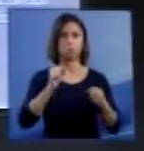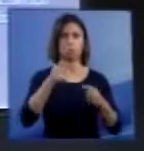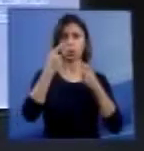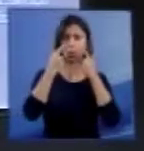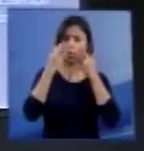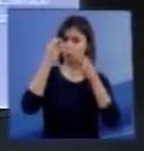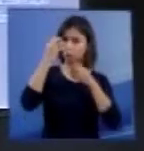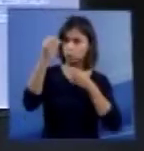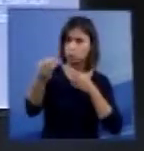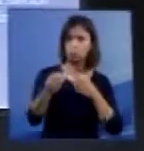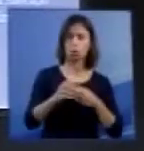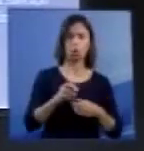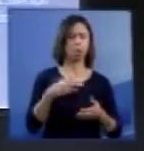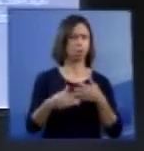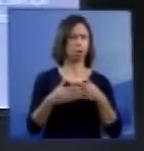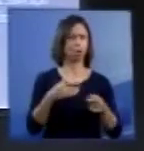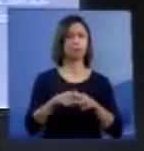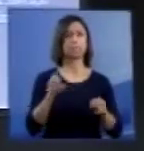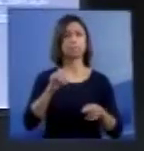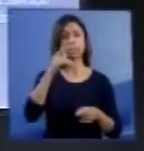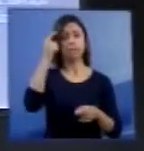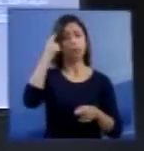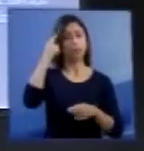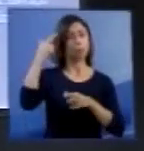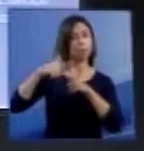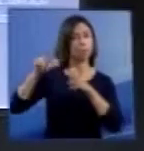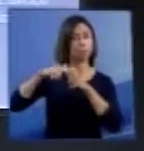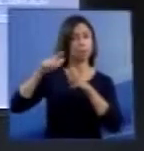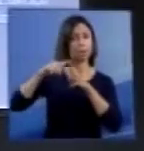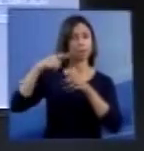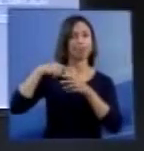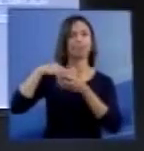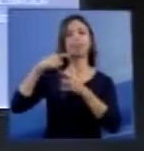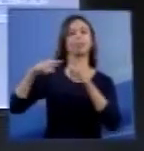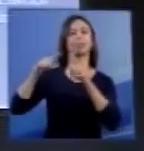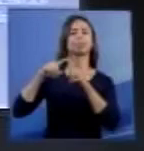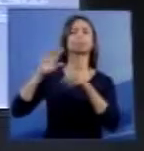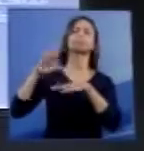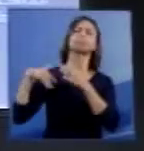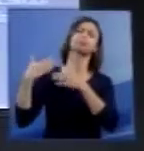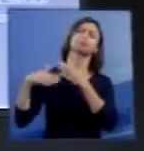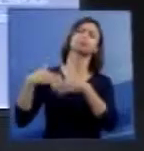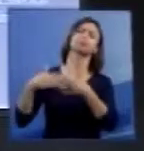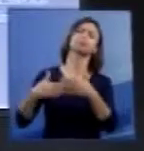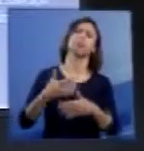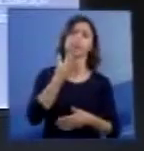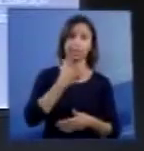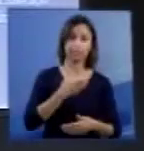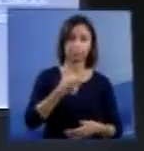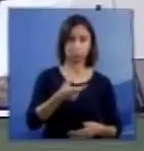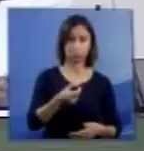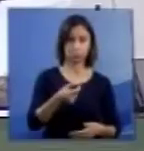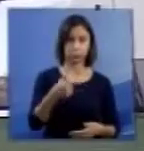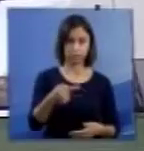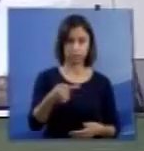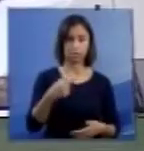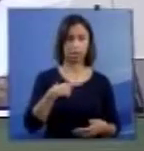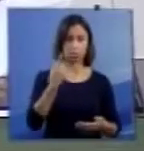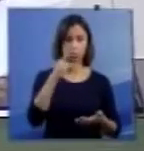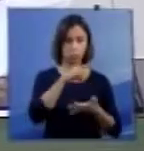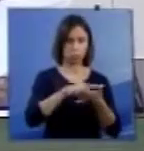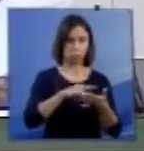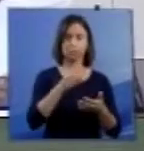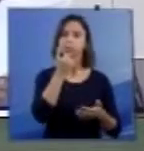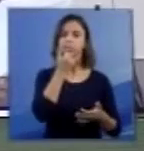e desnecessários os critérios da morte encefálica. Posteriormente, em dezembro de 2007, a portaria do Ministério da Saúde, desculpe, em